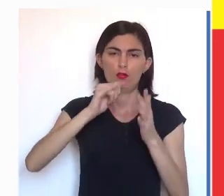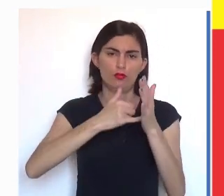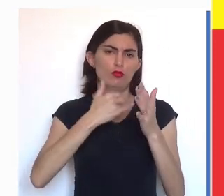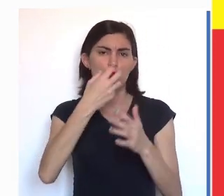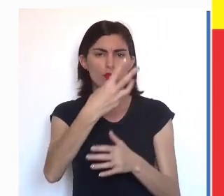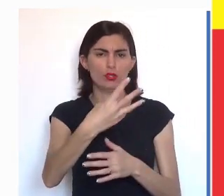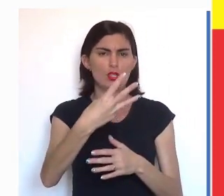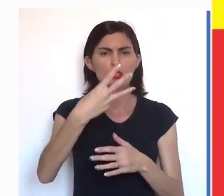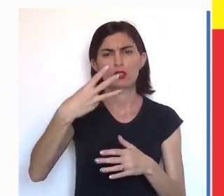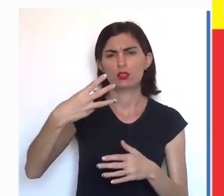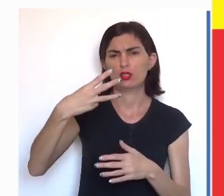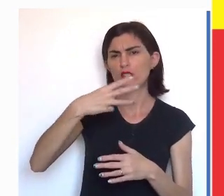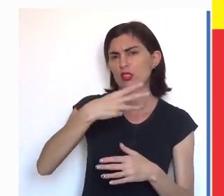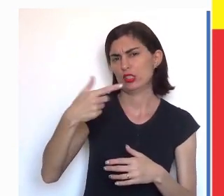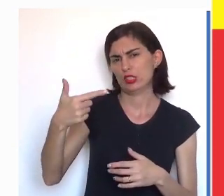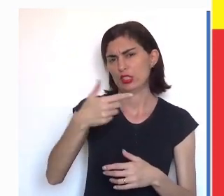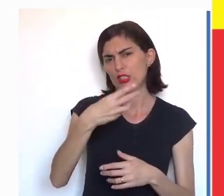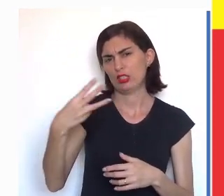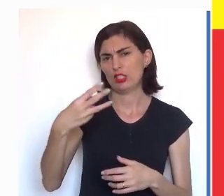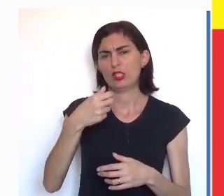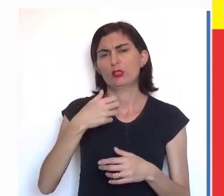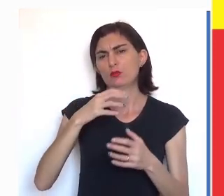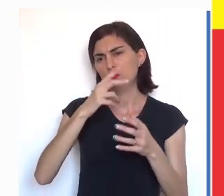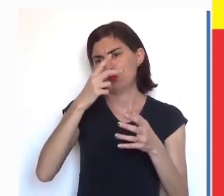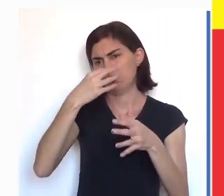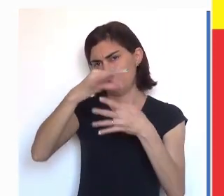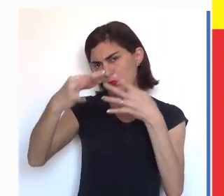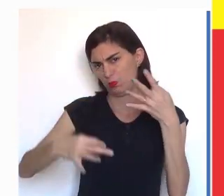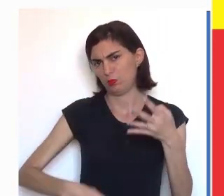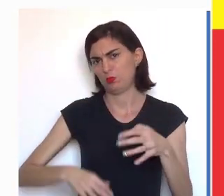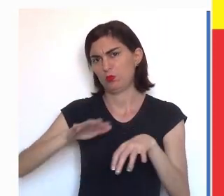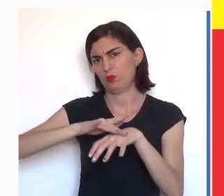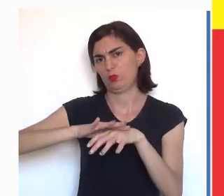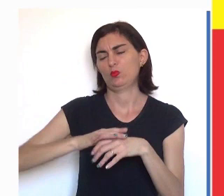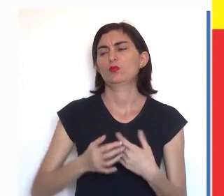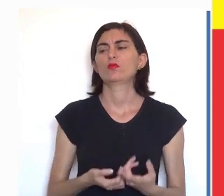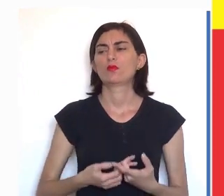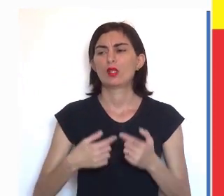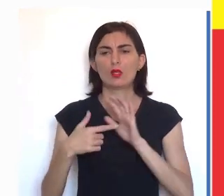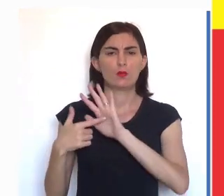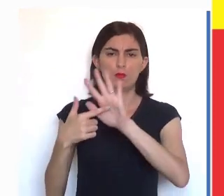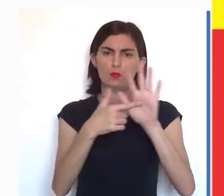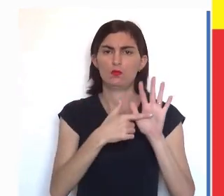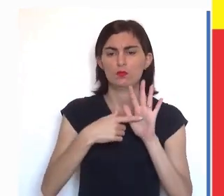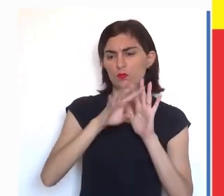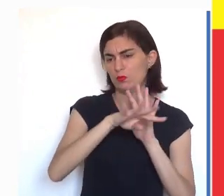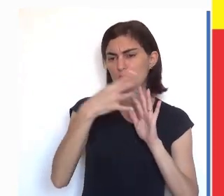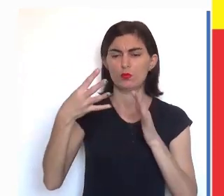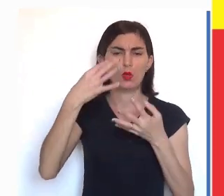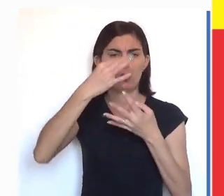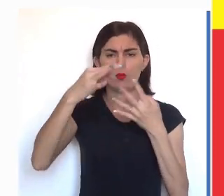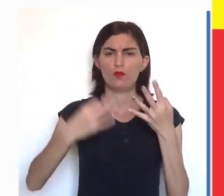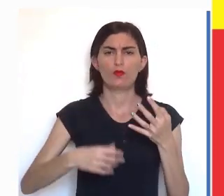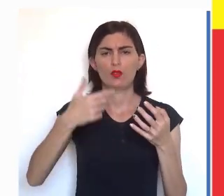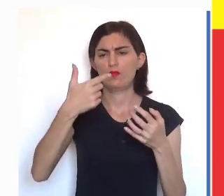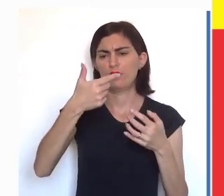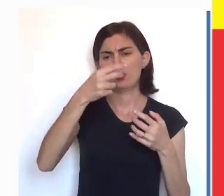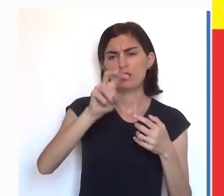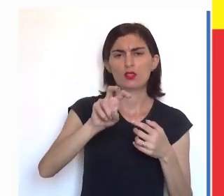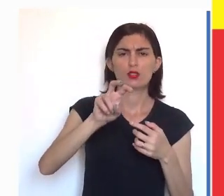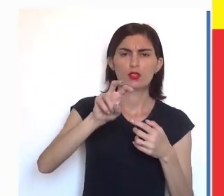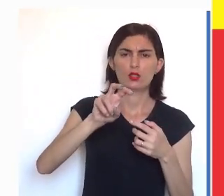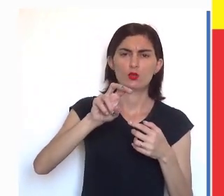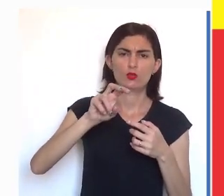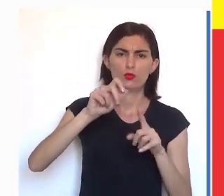registrou 300 e 3 casos. Essa tabela, esse gráfico, mostra o número de casos confirmados dia